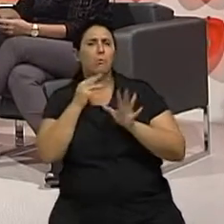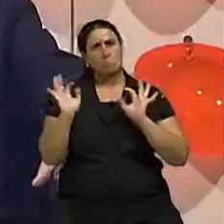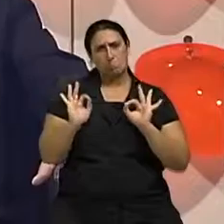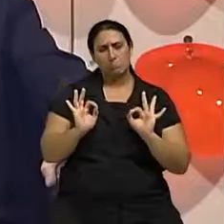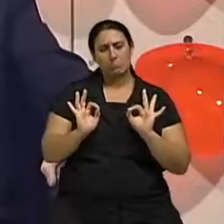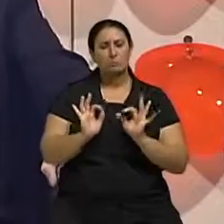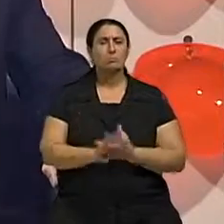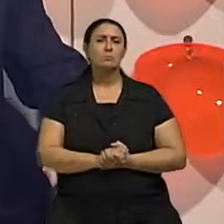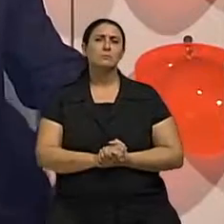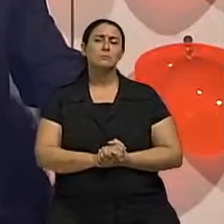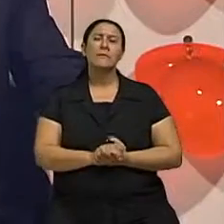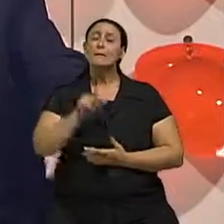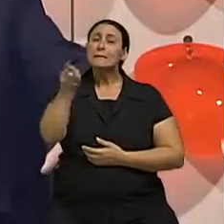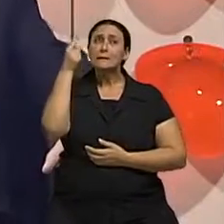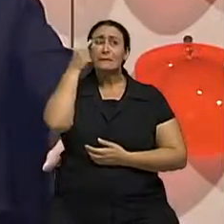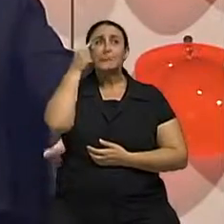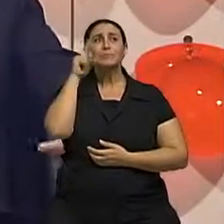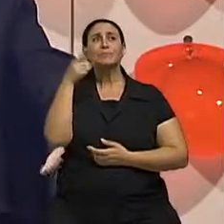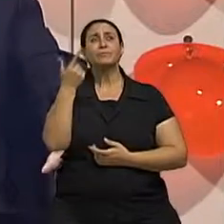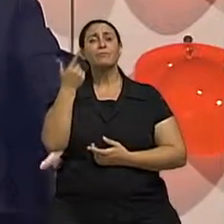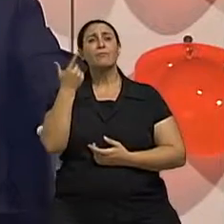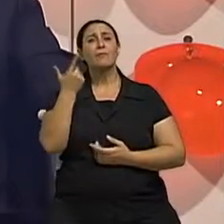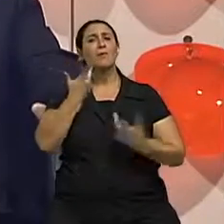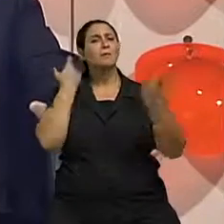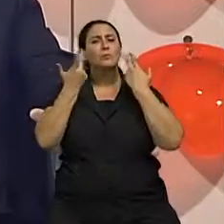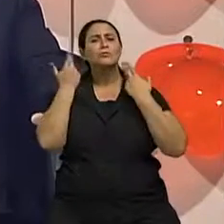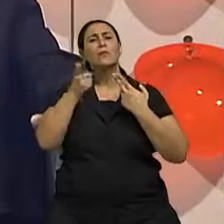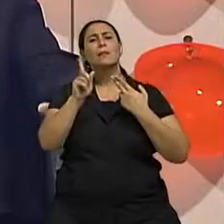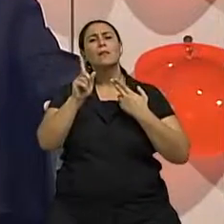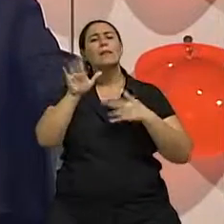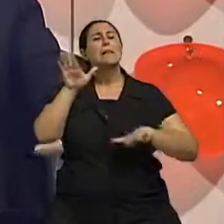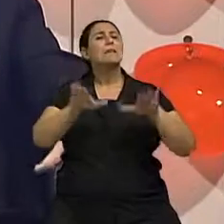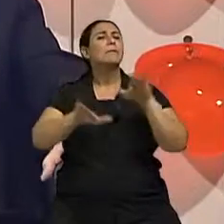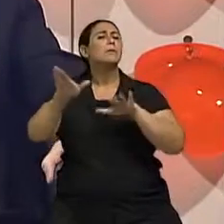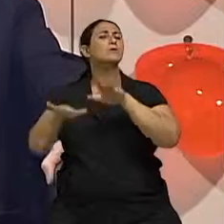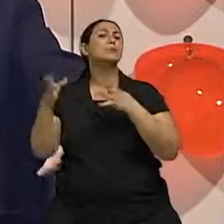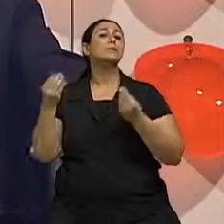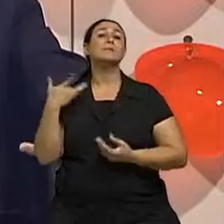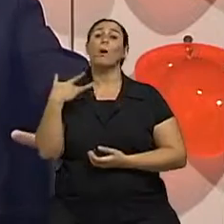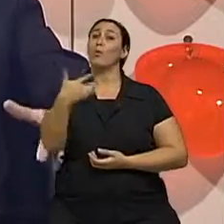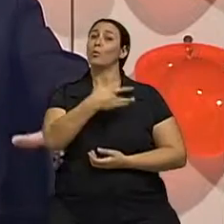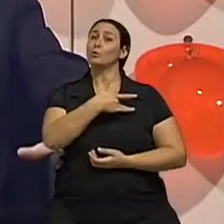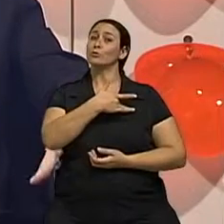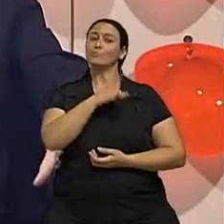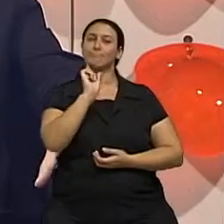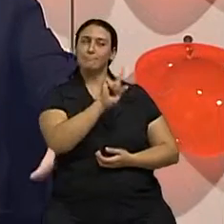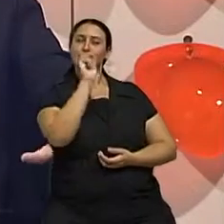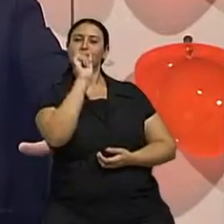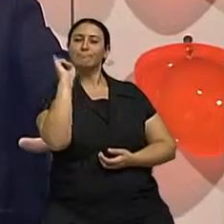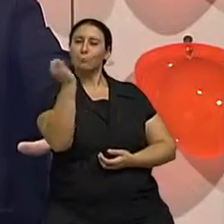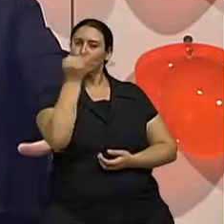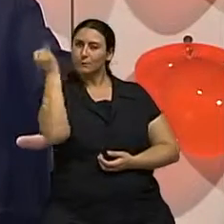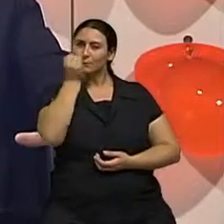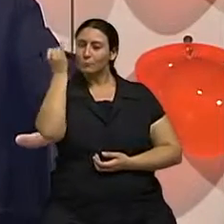Olha, tu sabe que cirurgia depende muito da tua saúde. Ah, ponto chave. É,